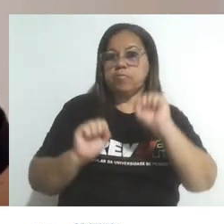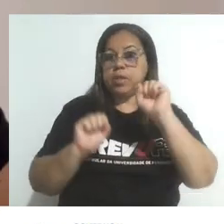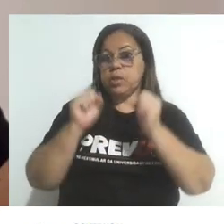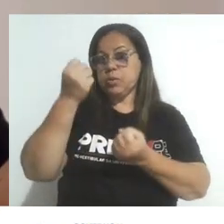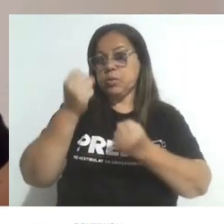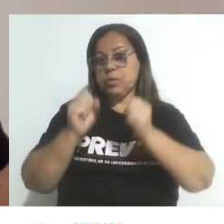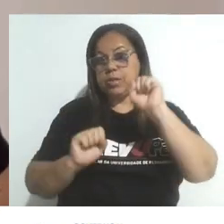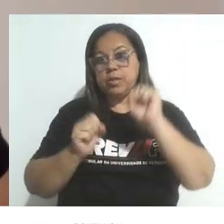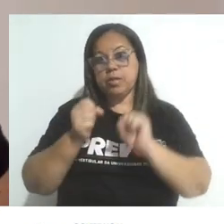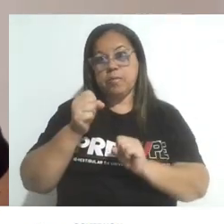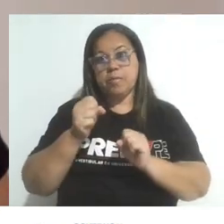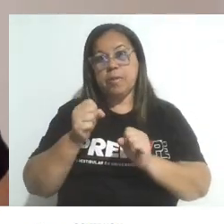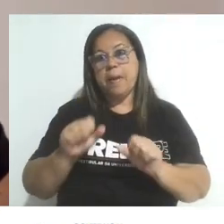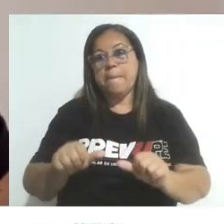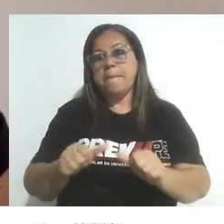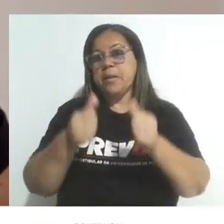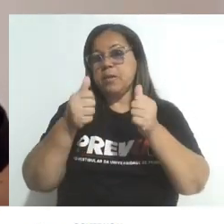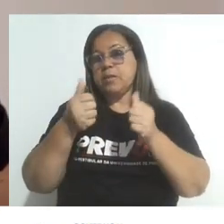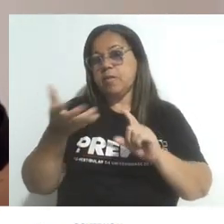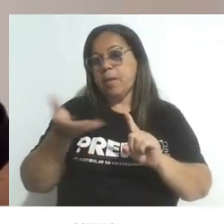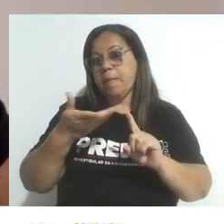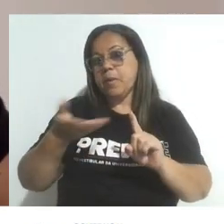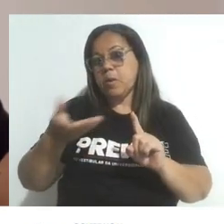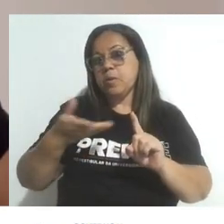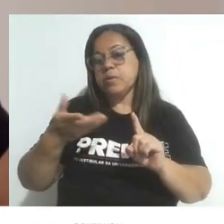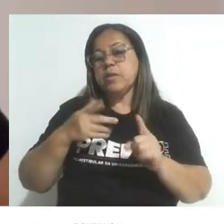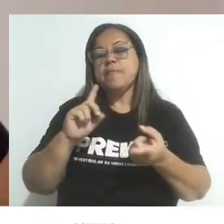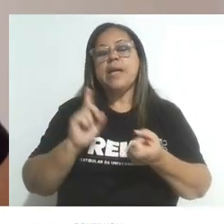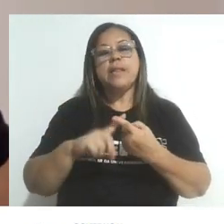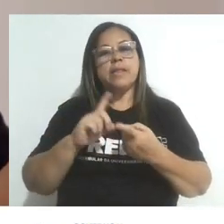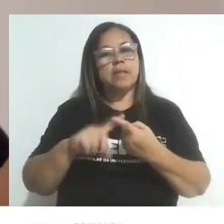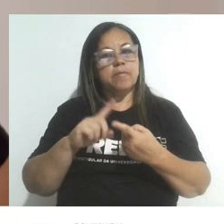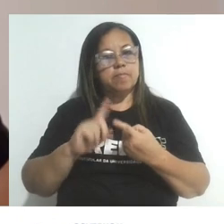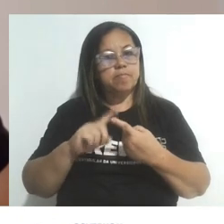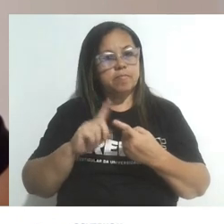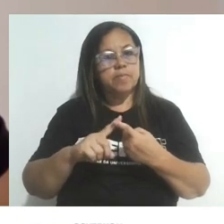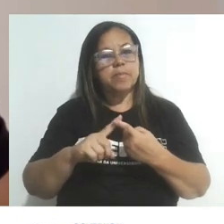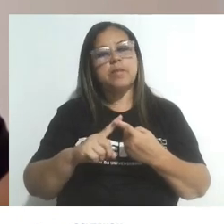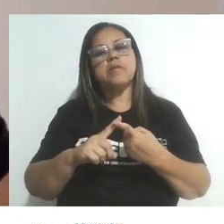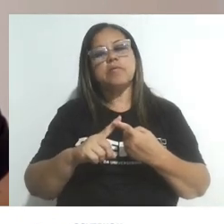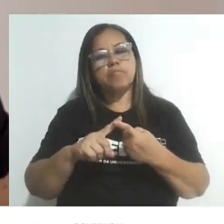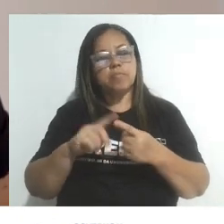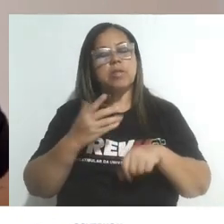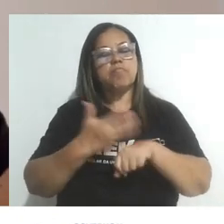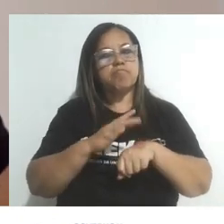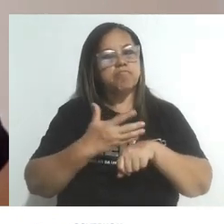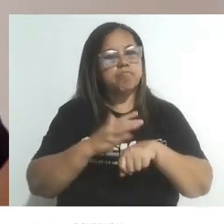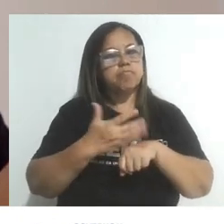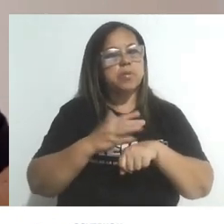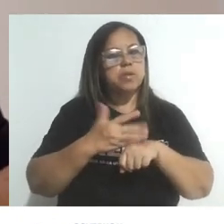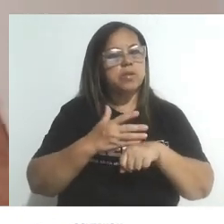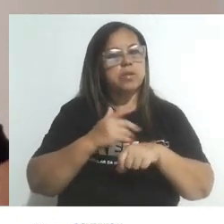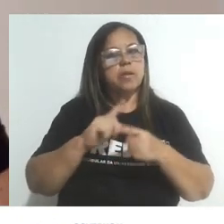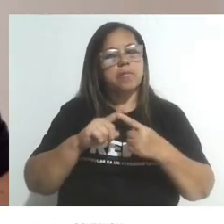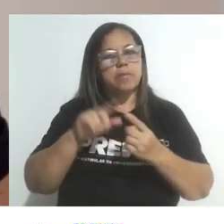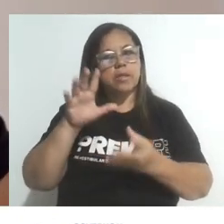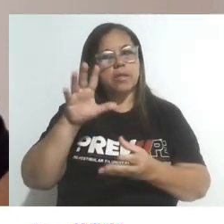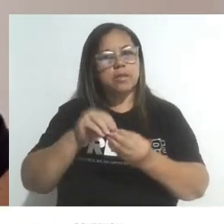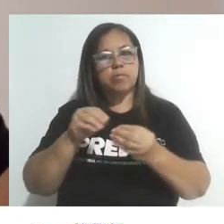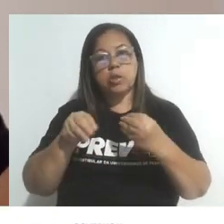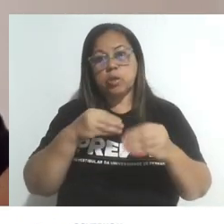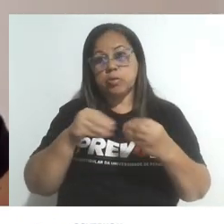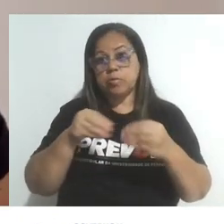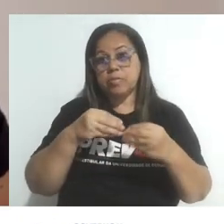para a maximização da produção, também são aplicações, além da síntese de substâncias